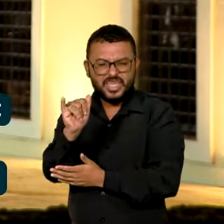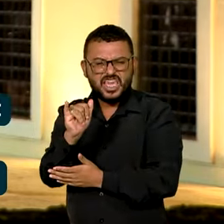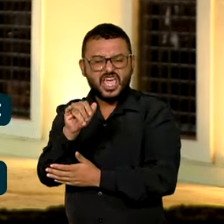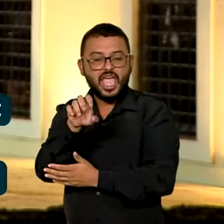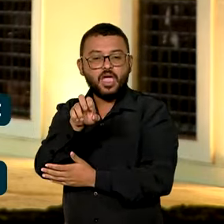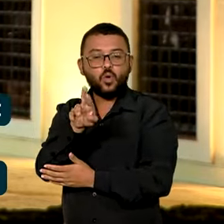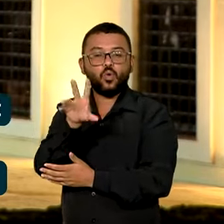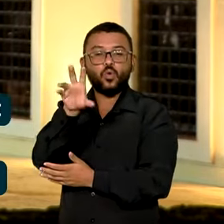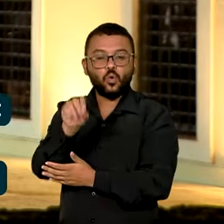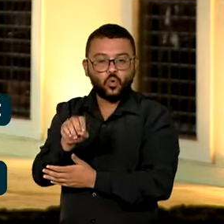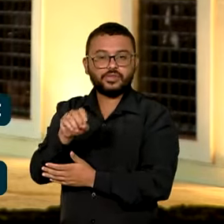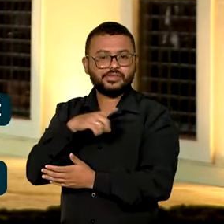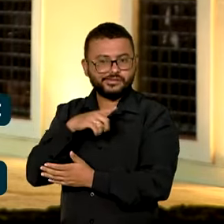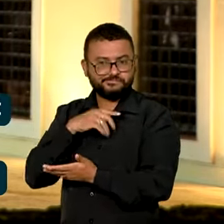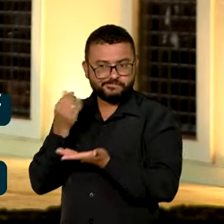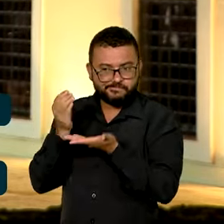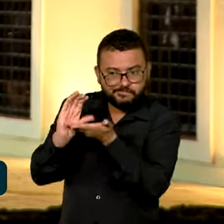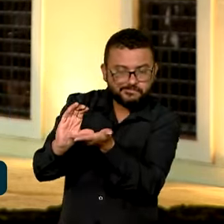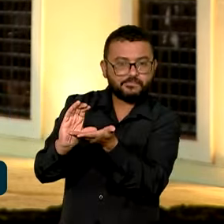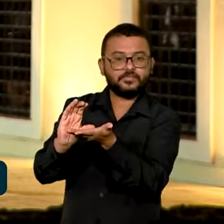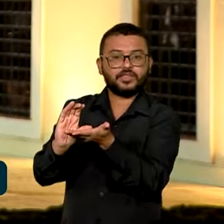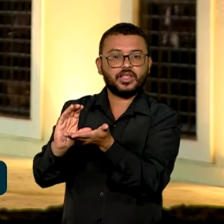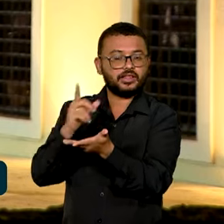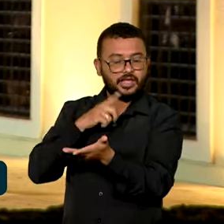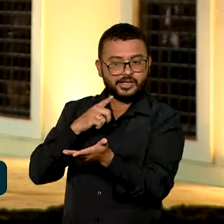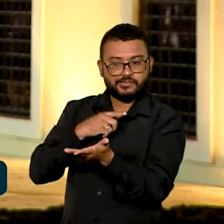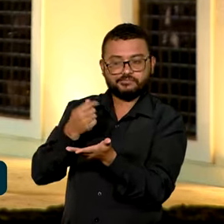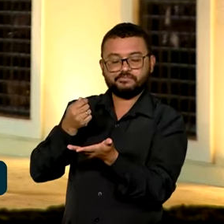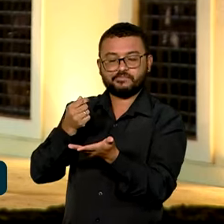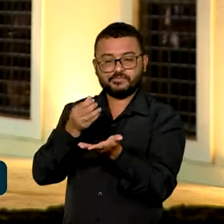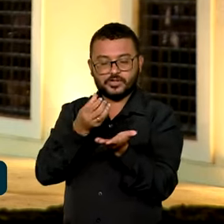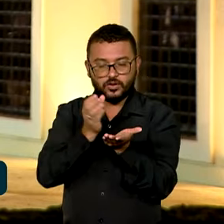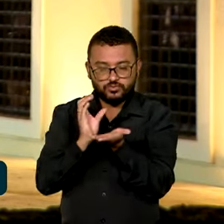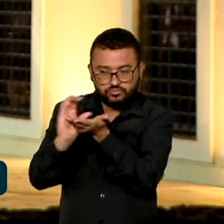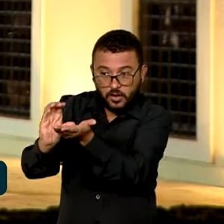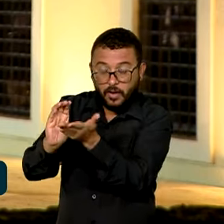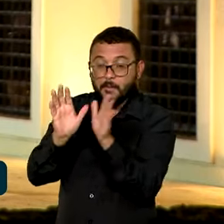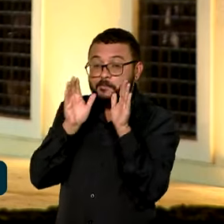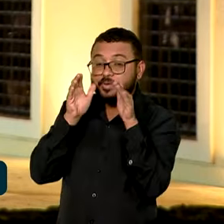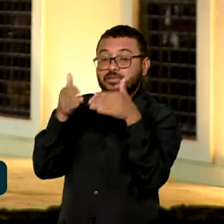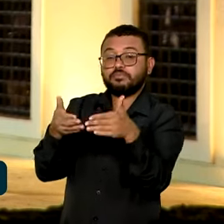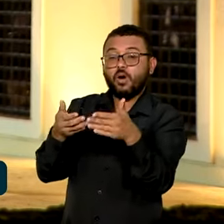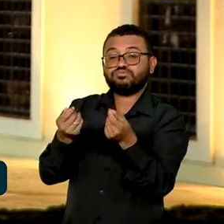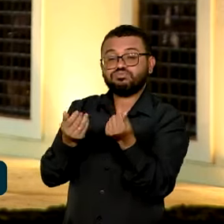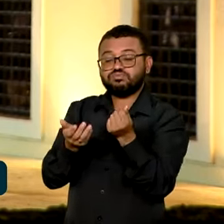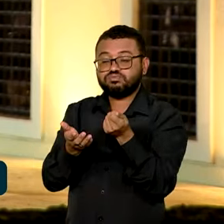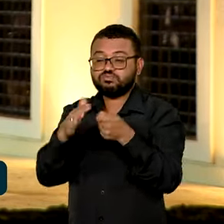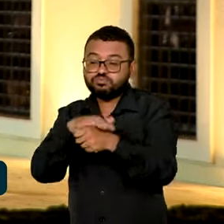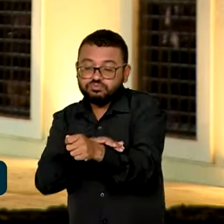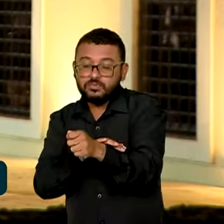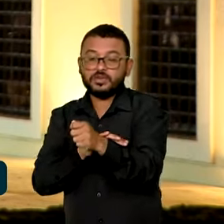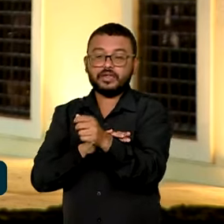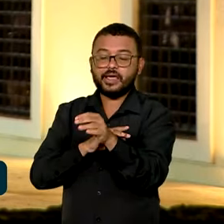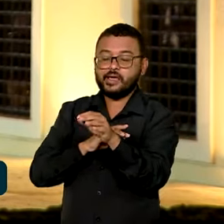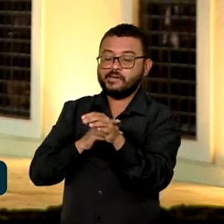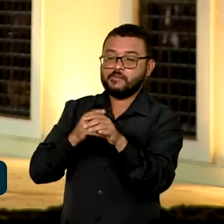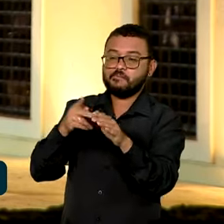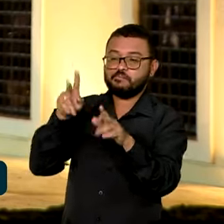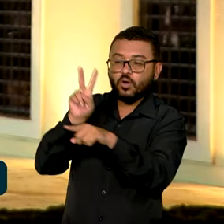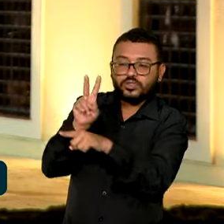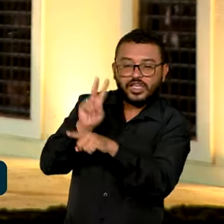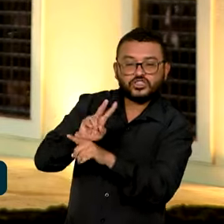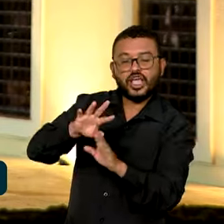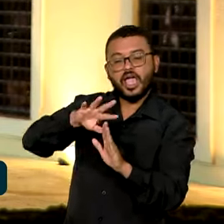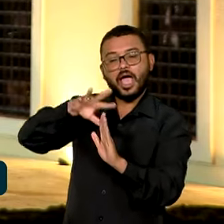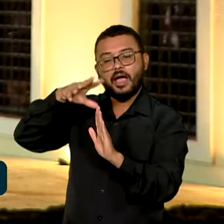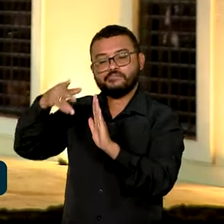privados nos próximos 4 anos. Os recursos serão direcionados principalmente para a conservação e o manejo sustentável da